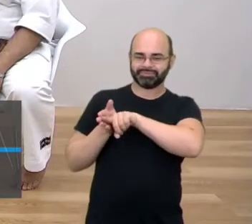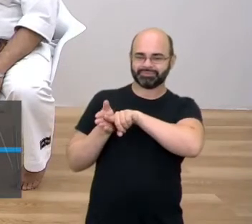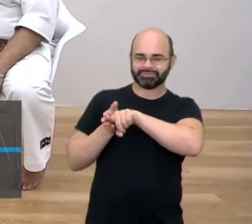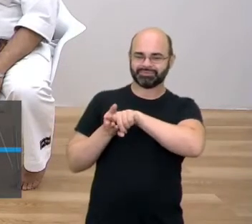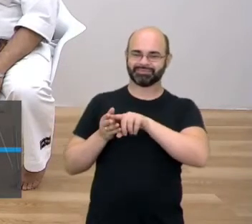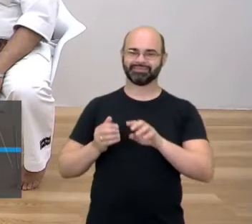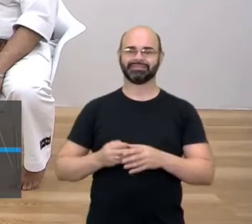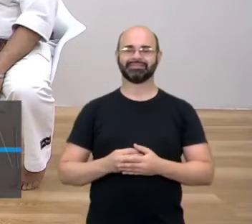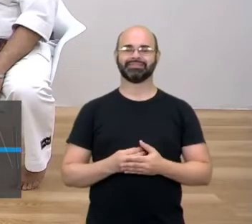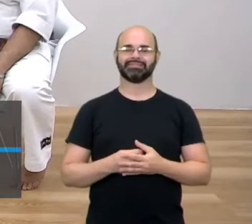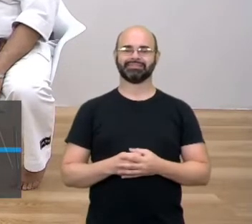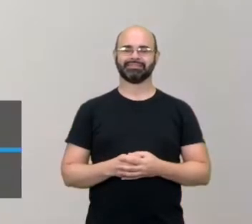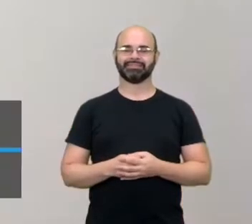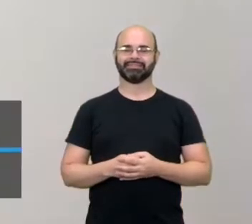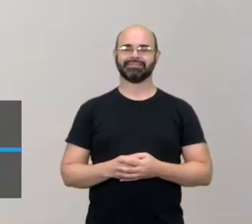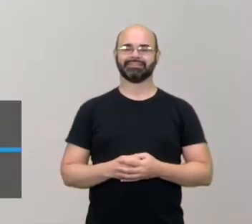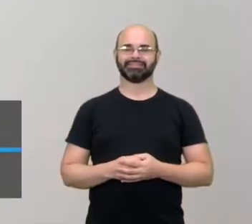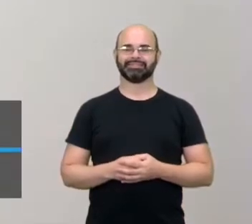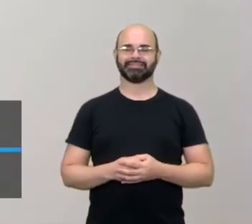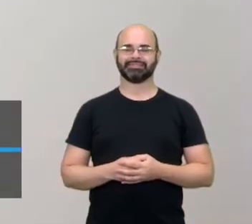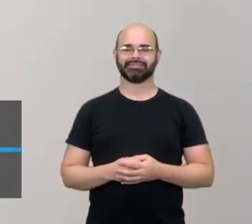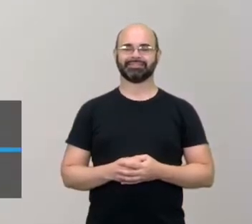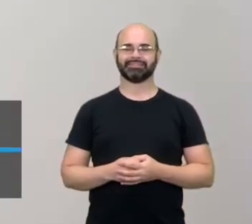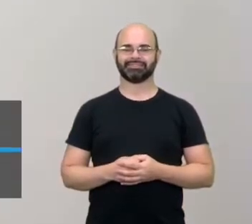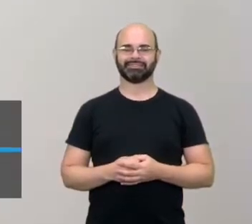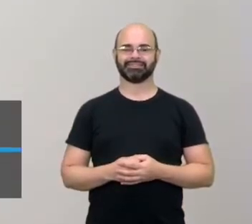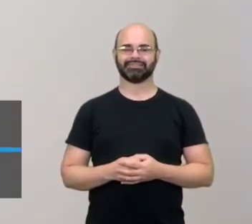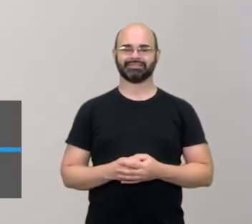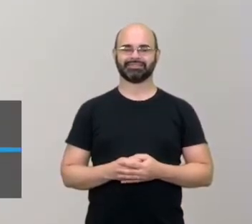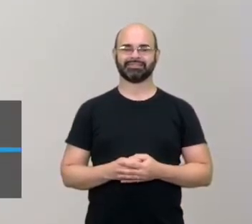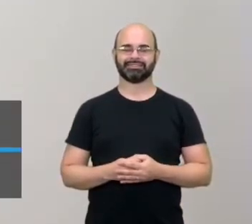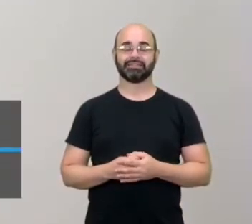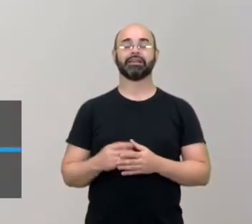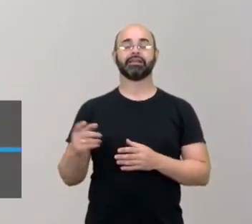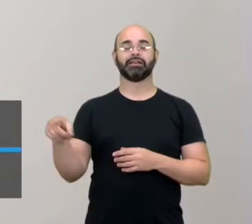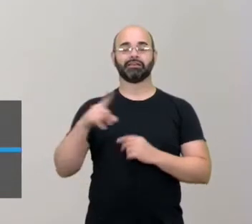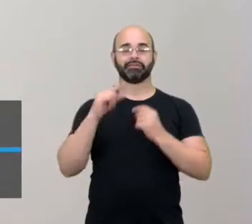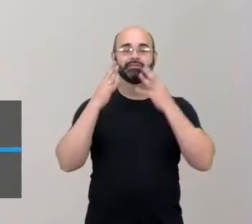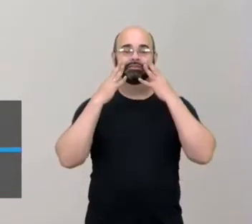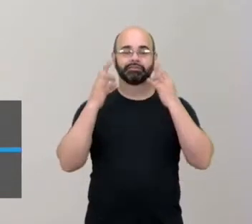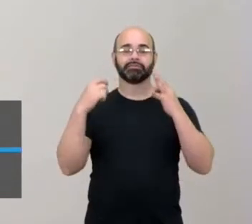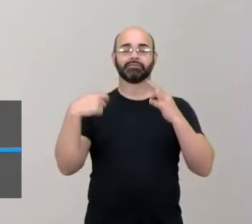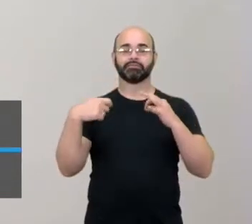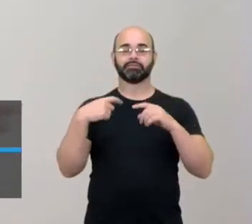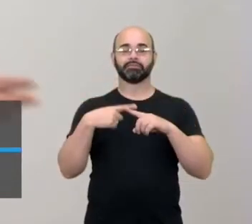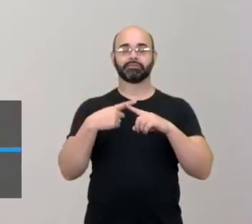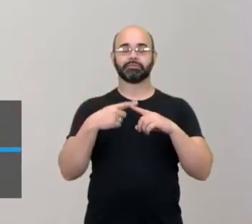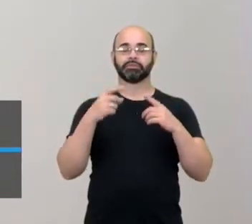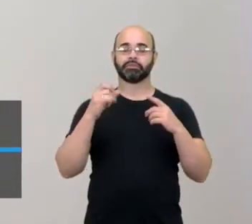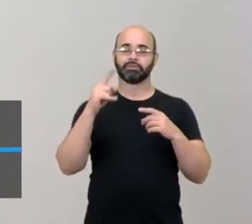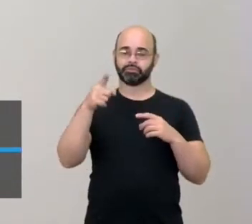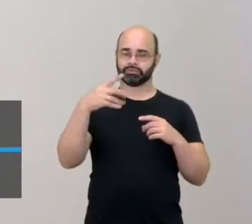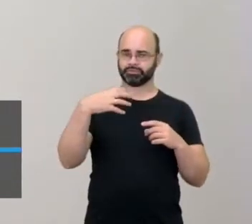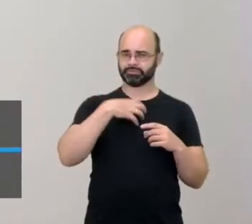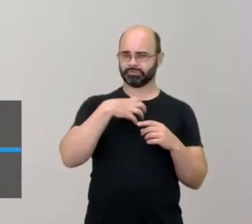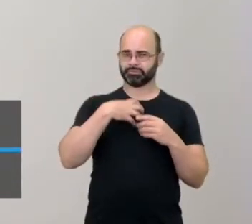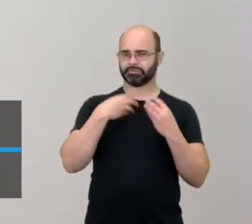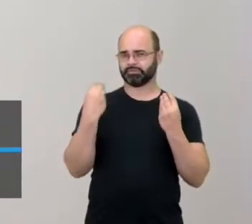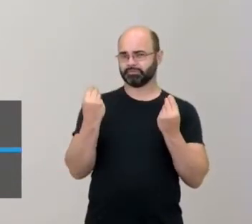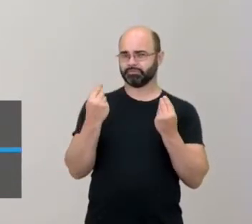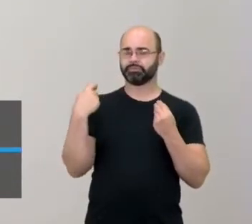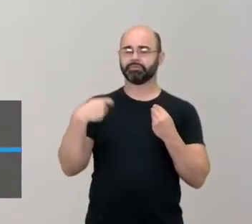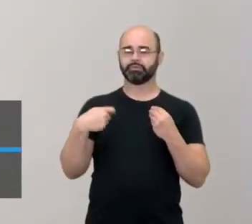pessoal. É bom que se procure saber bastante antes de praticar uma arte, para ver se você se identifica com aquilo, né?